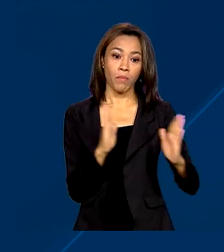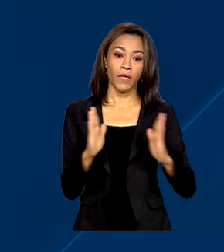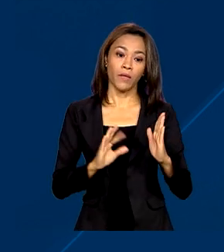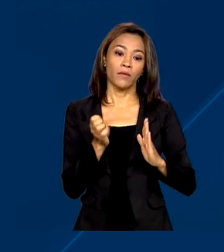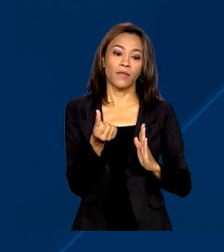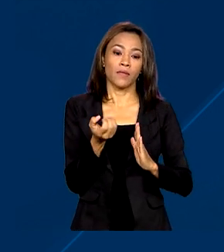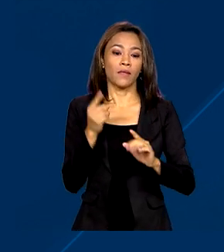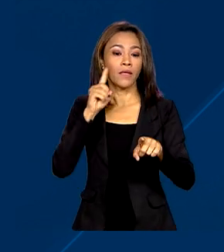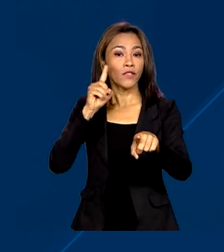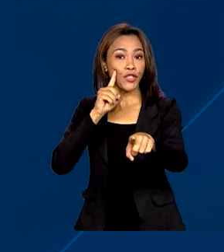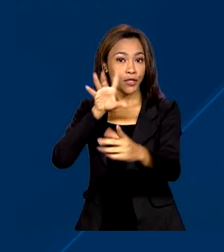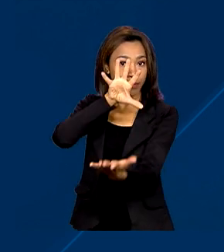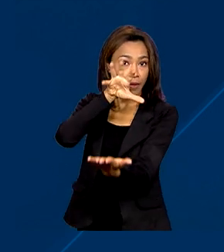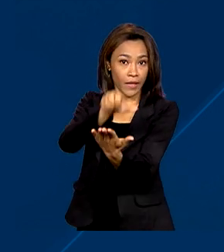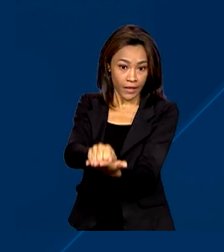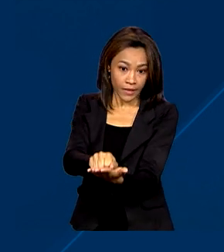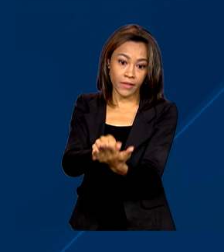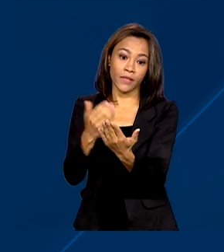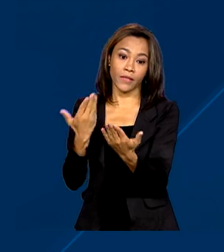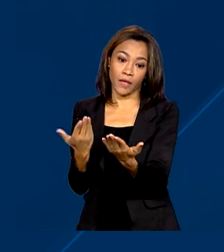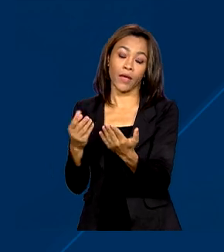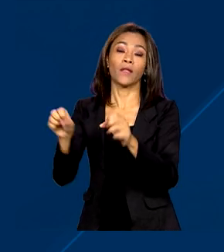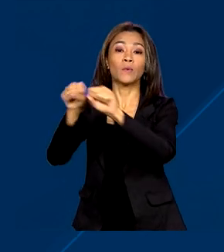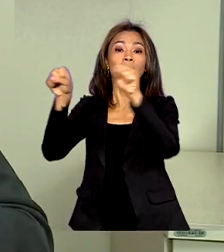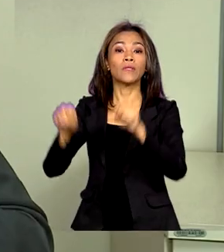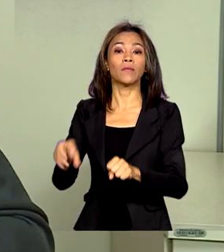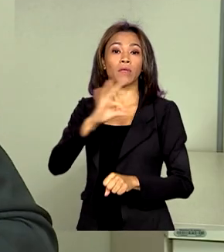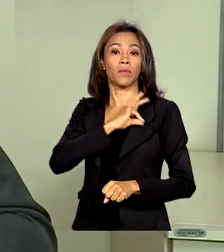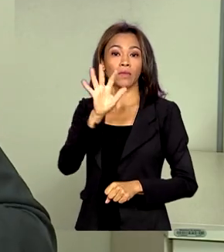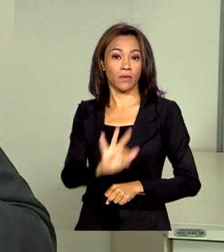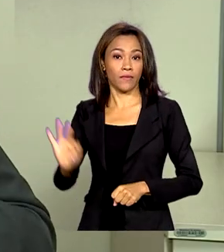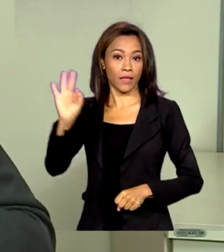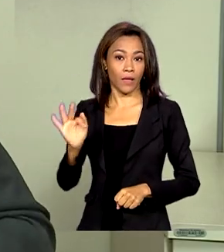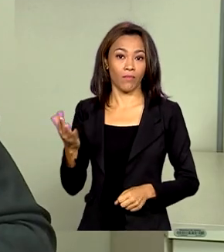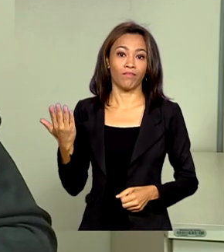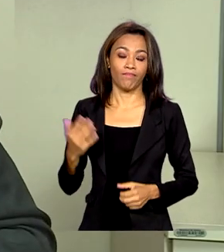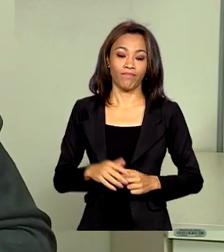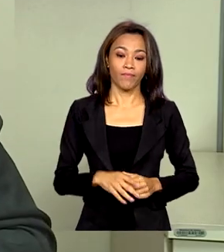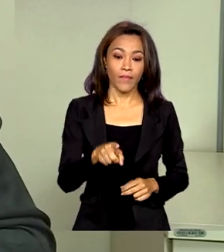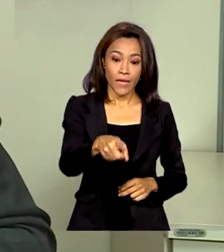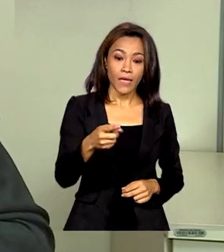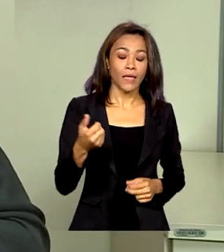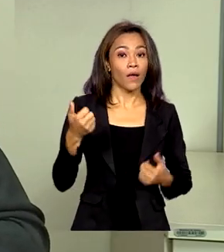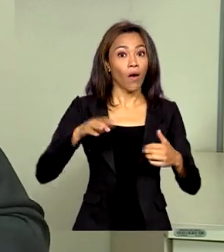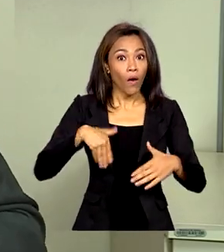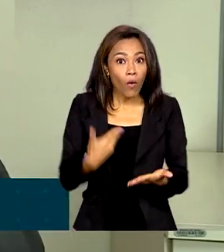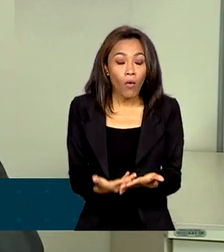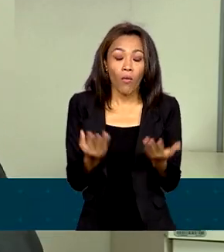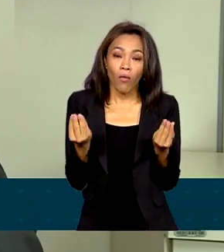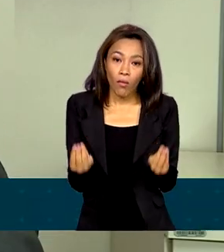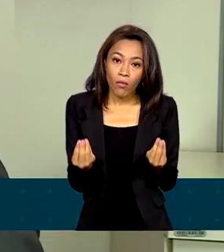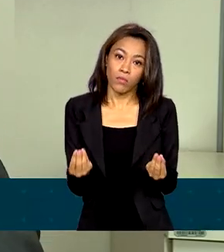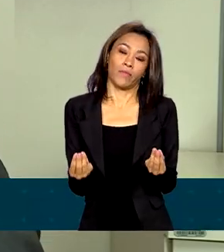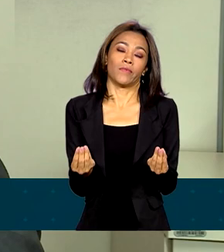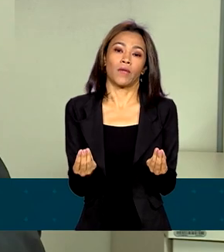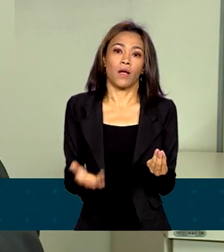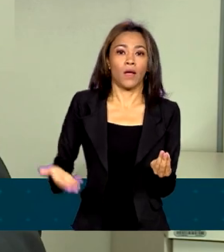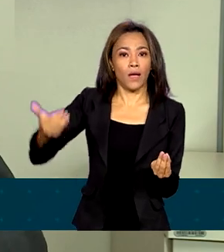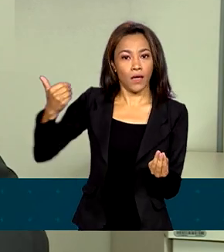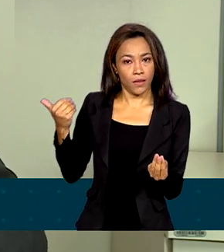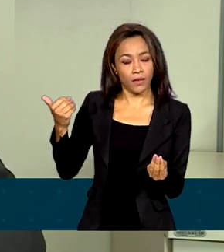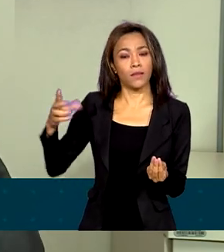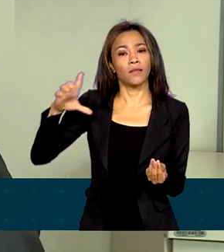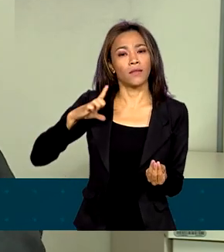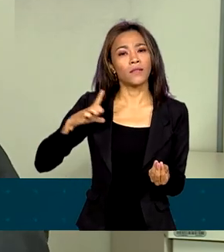o registro no Sistema Nacional de Armas da Polícia Federal. Olha a situação na qual a gente chegou. Antes, a gente tinha